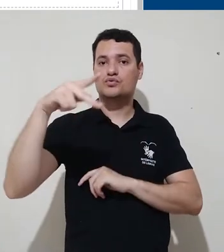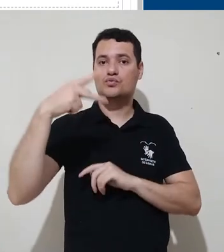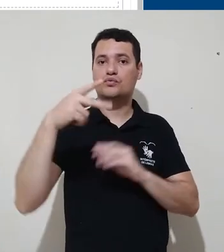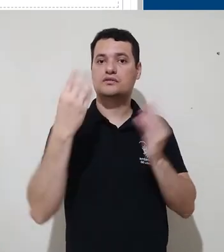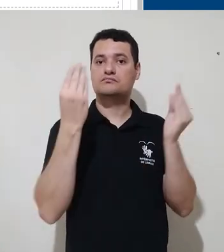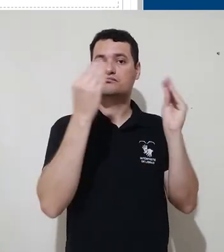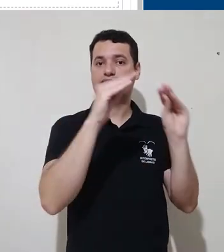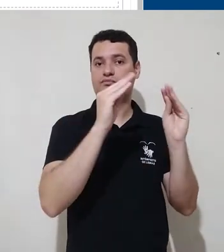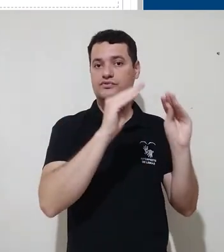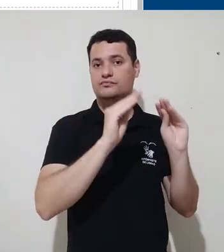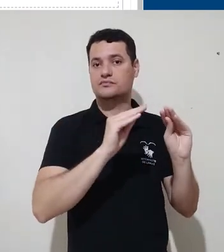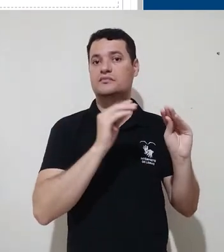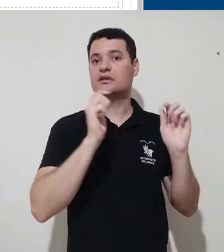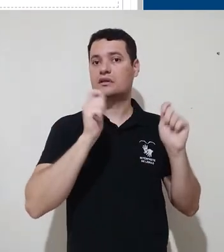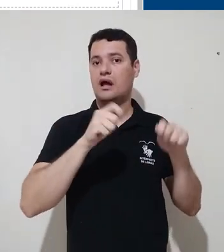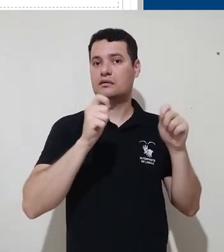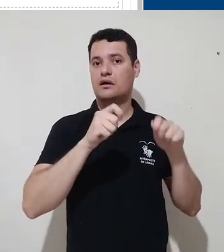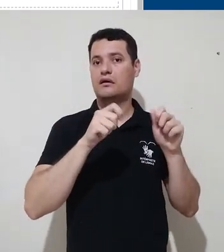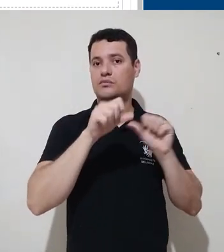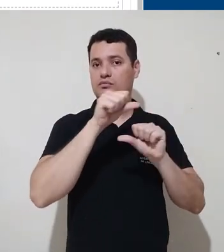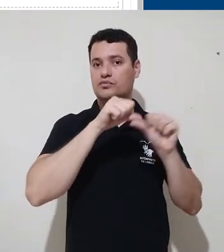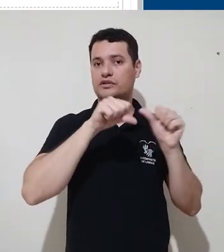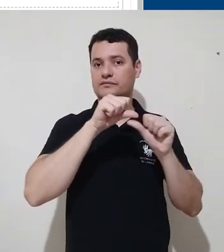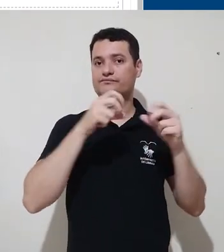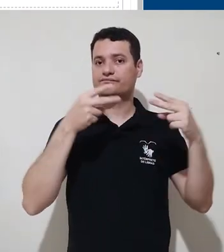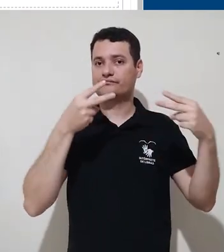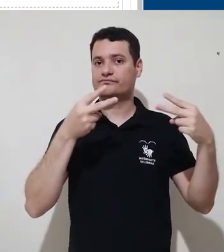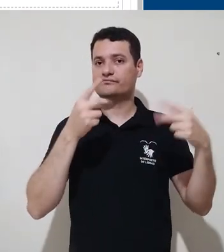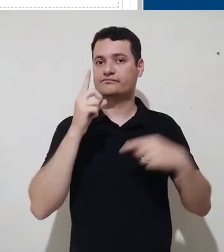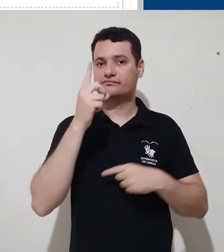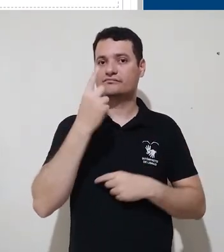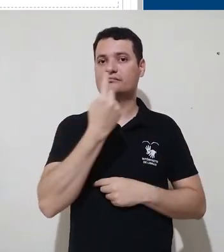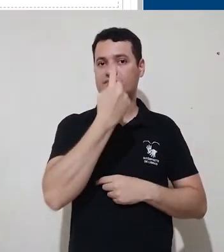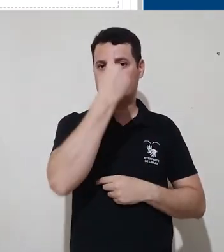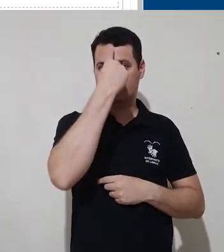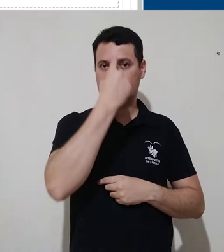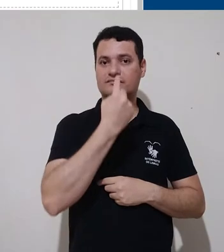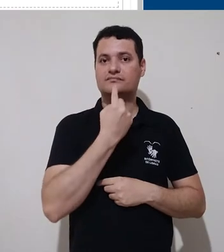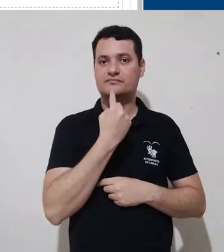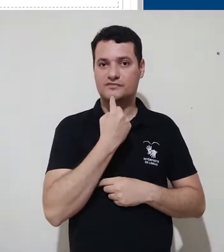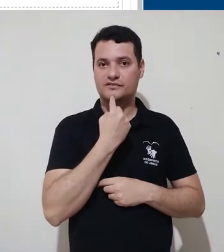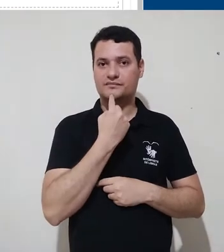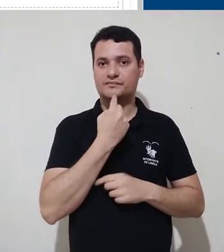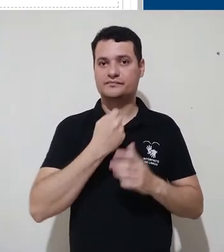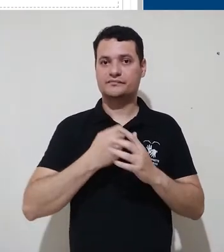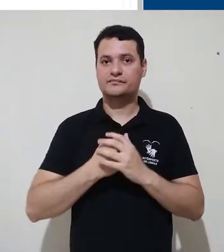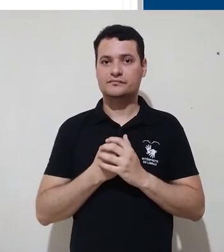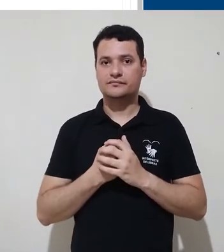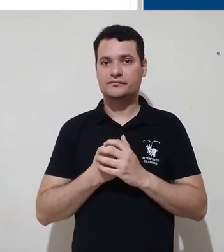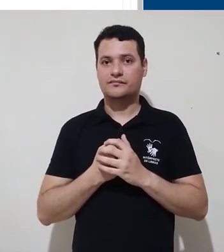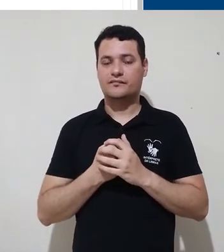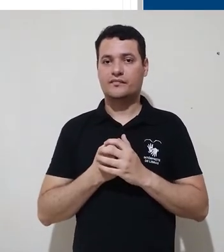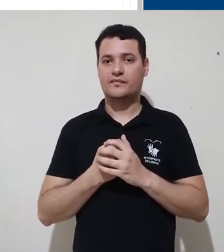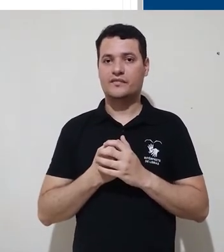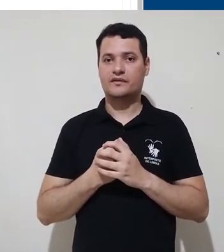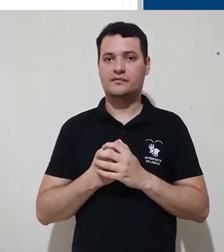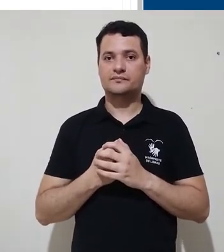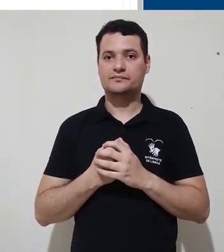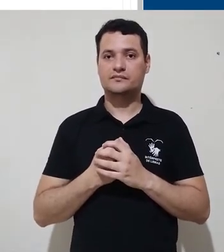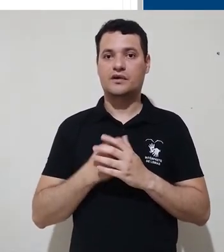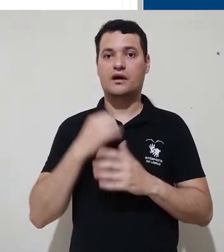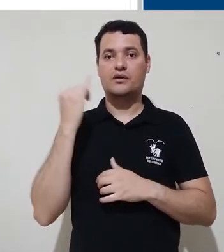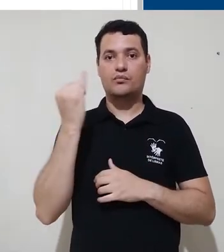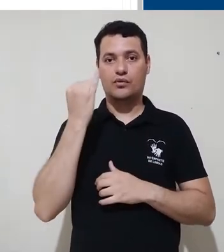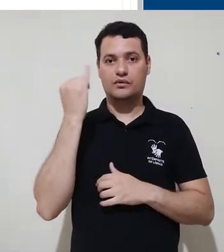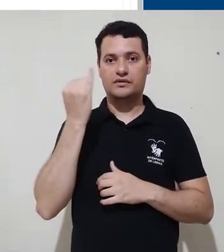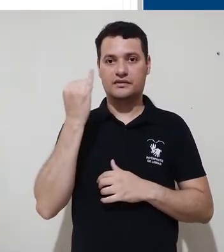Uma vez que essas informações tenham sido modificadas por você, você pode clicar em atualizar perfil que vai nos